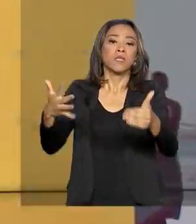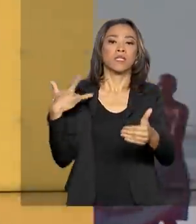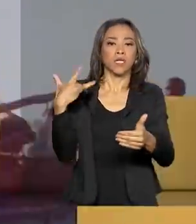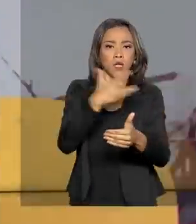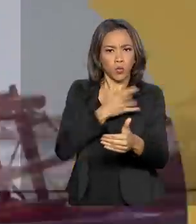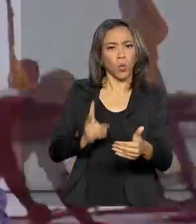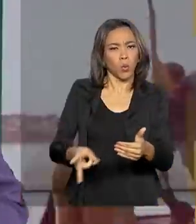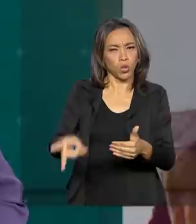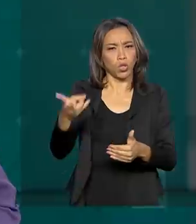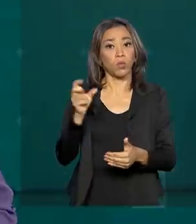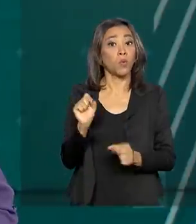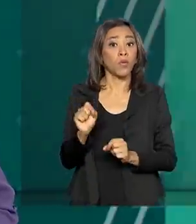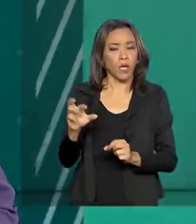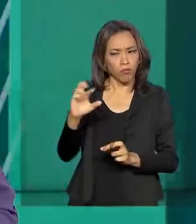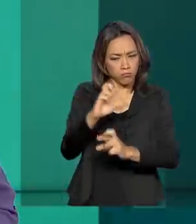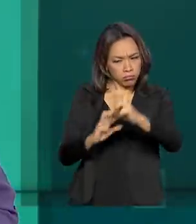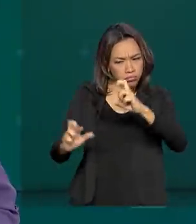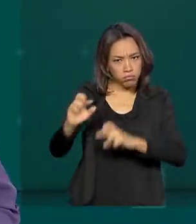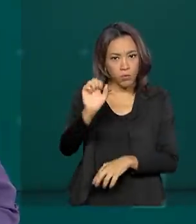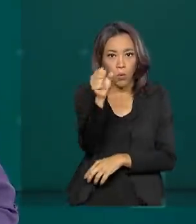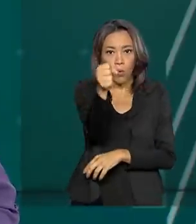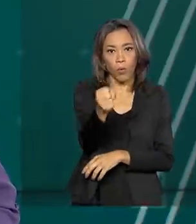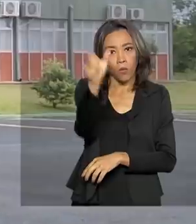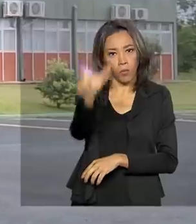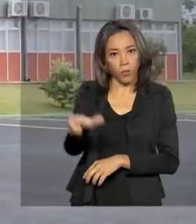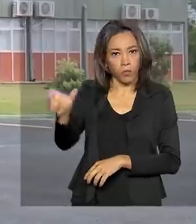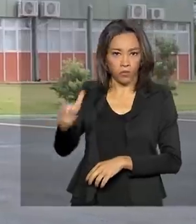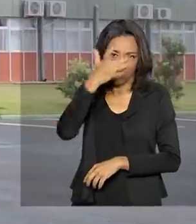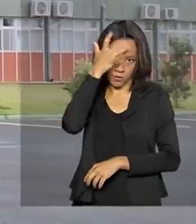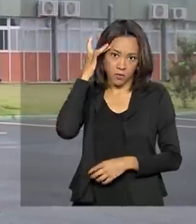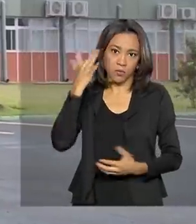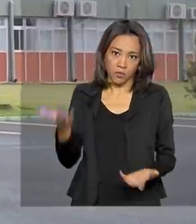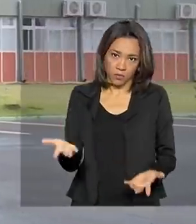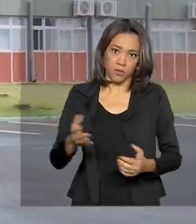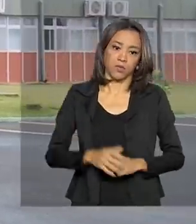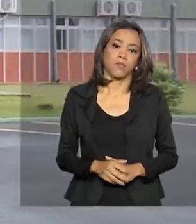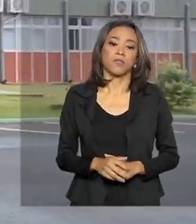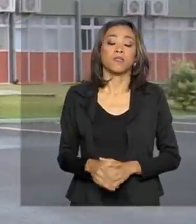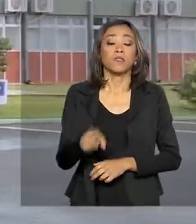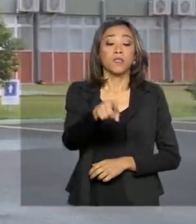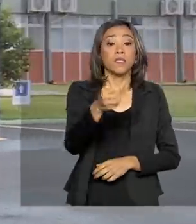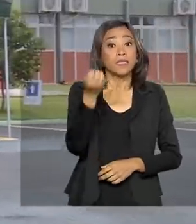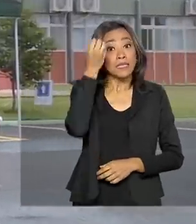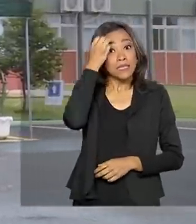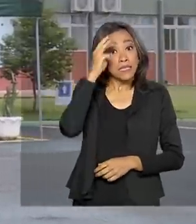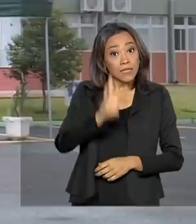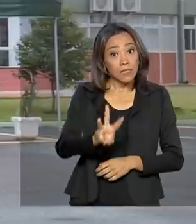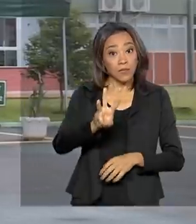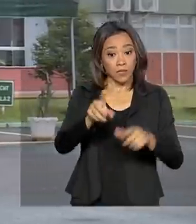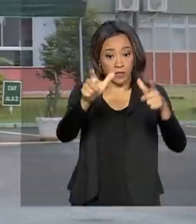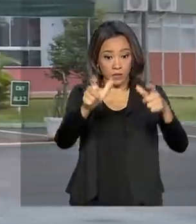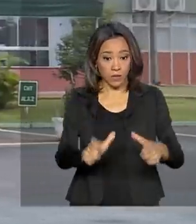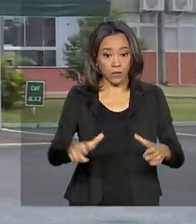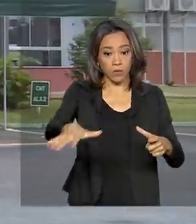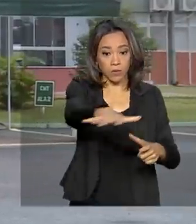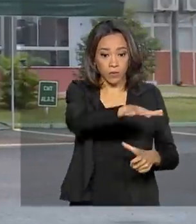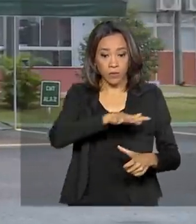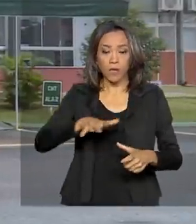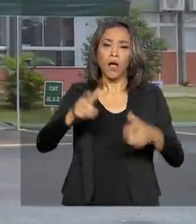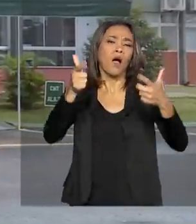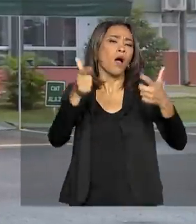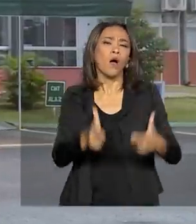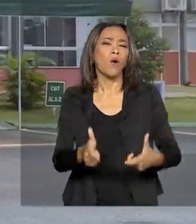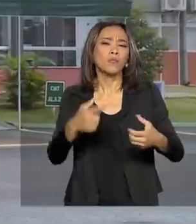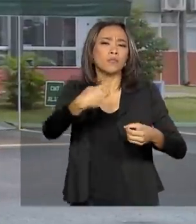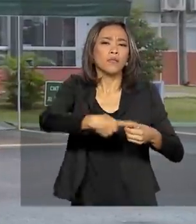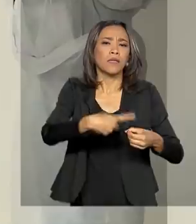monitorados oito casos da doença. No terceiro dia de isolamento no hotel de trânsito que fica dentro da base aérea